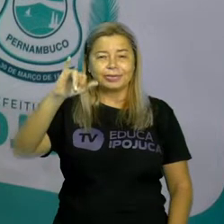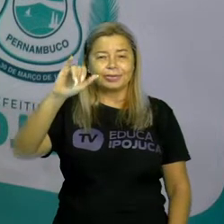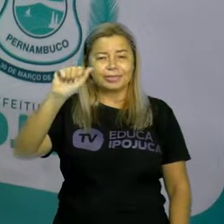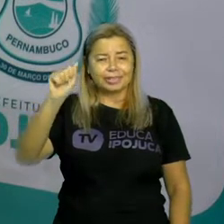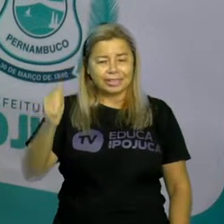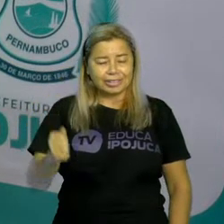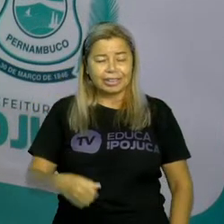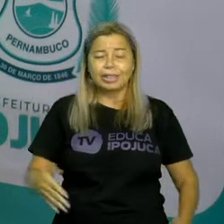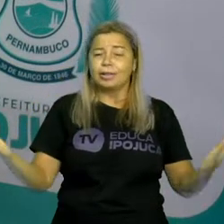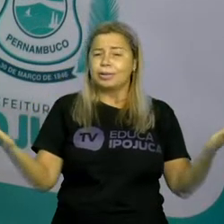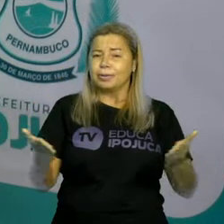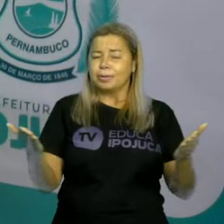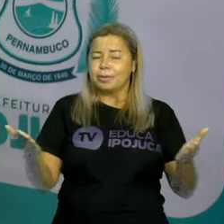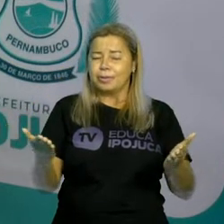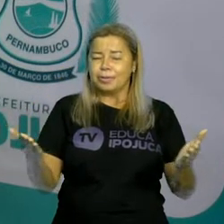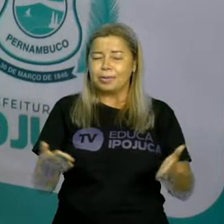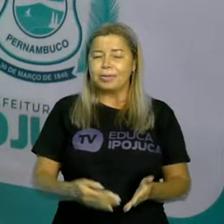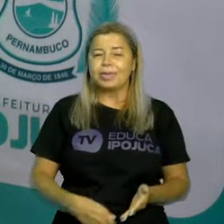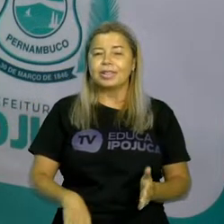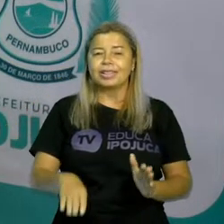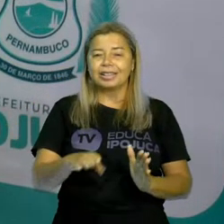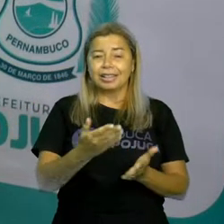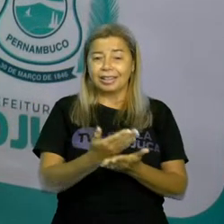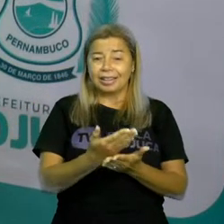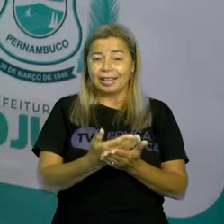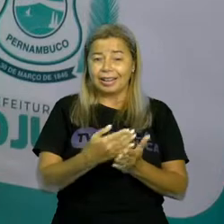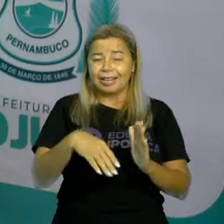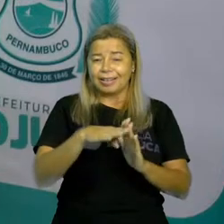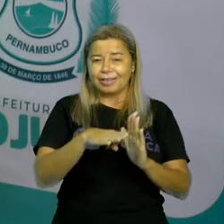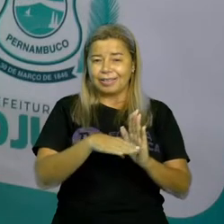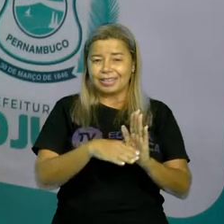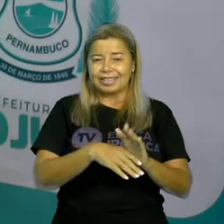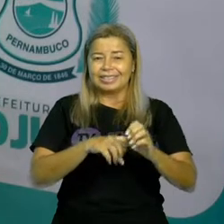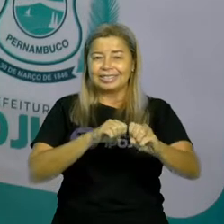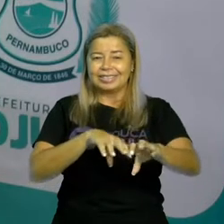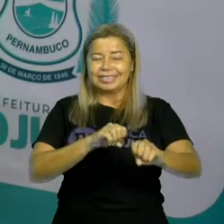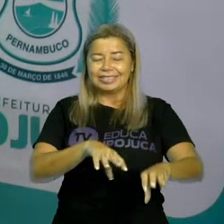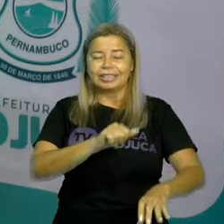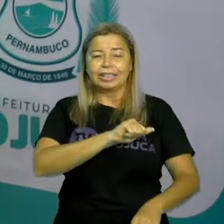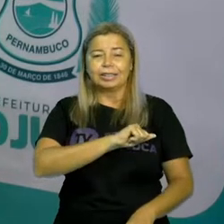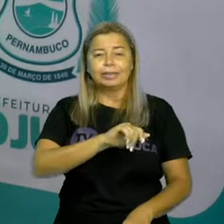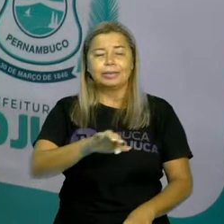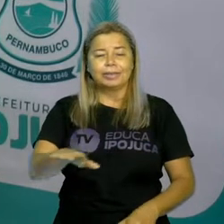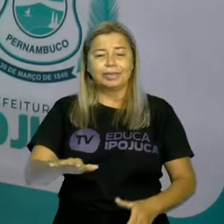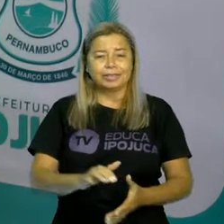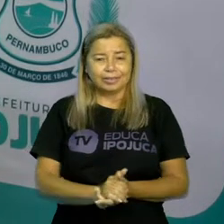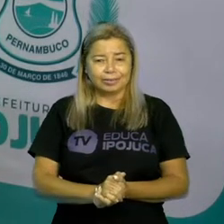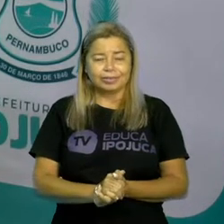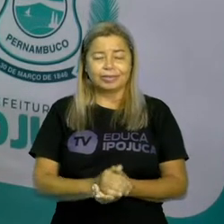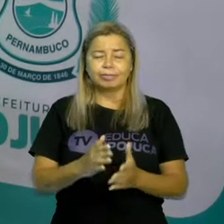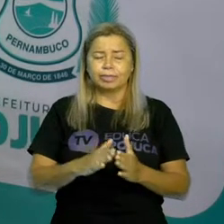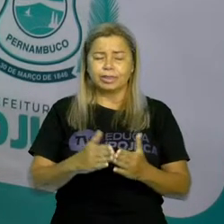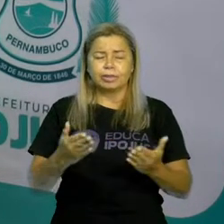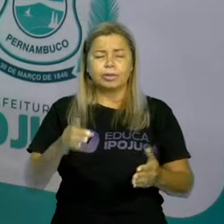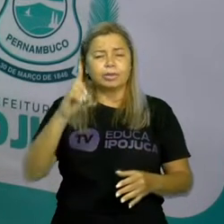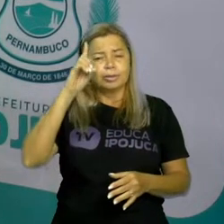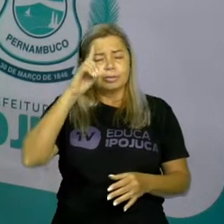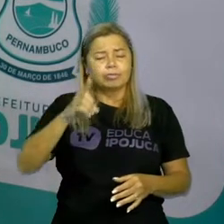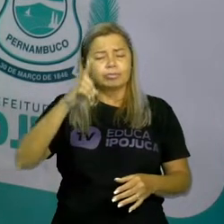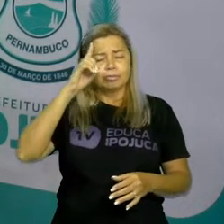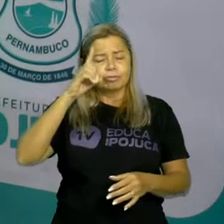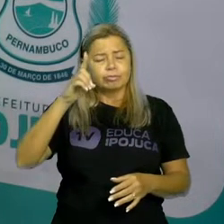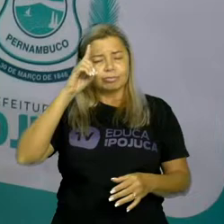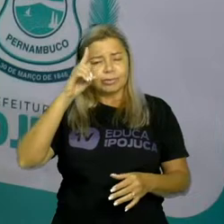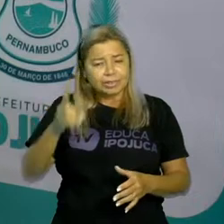uma aula do projeto Educa e Pojuca com vocês todos os dias. Então,